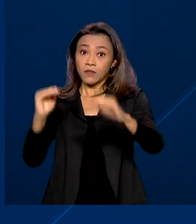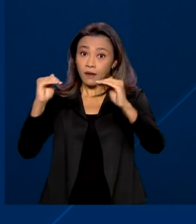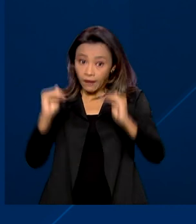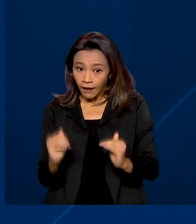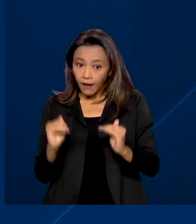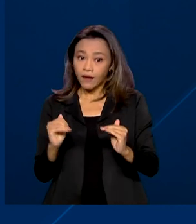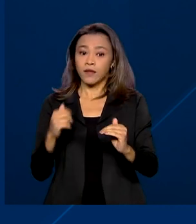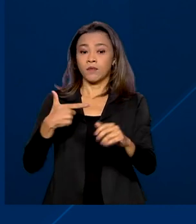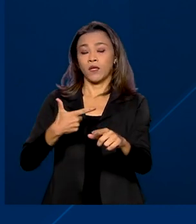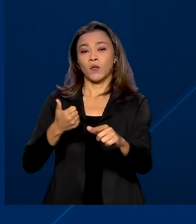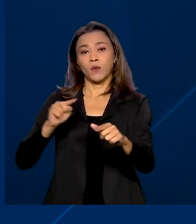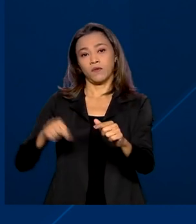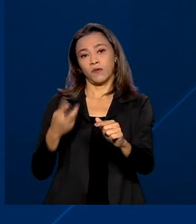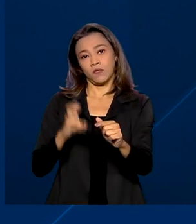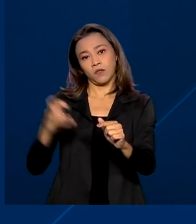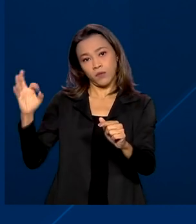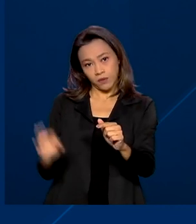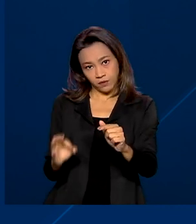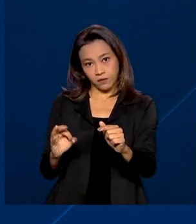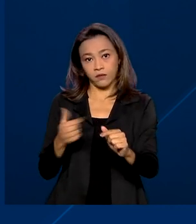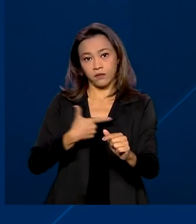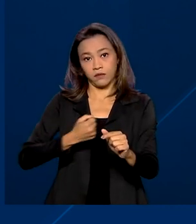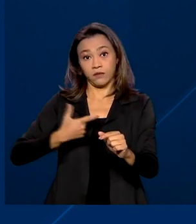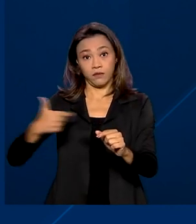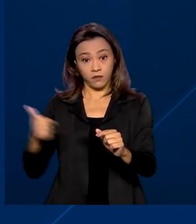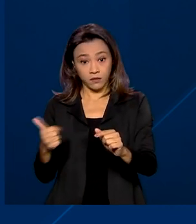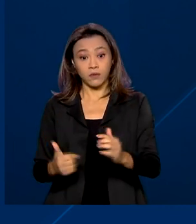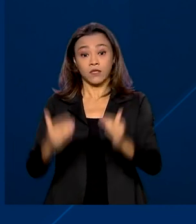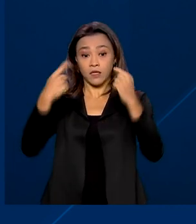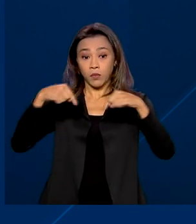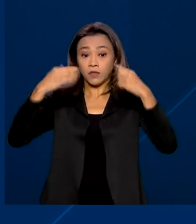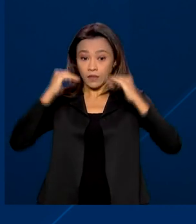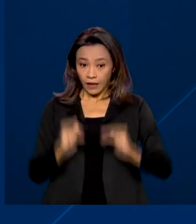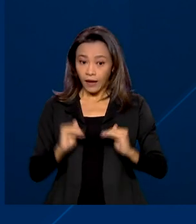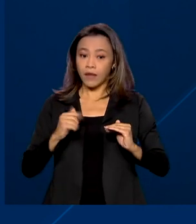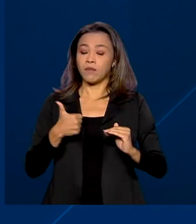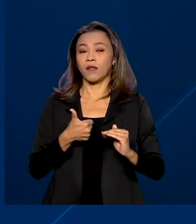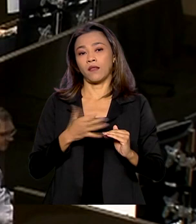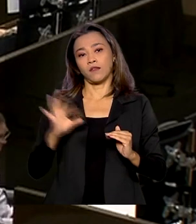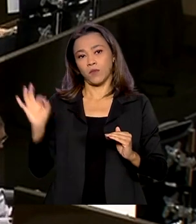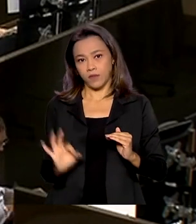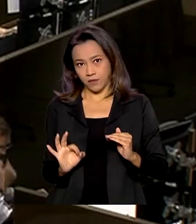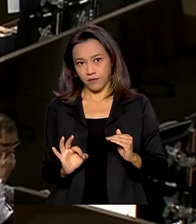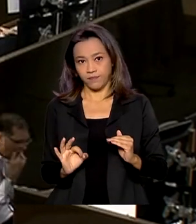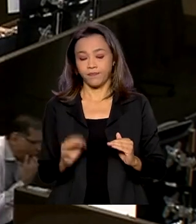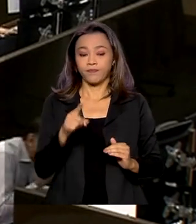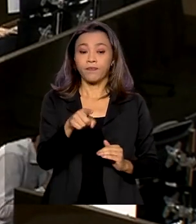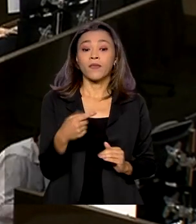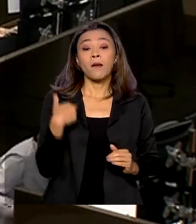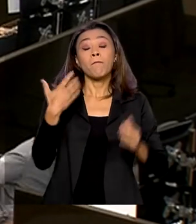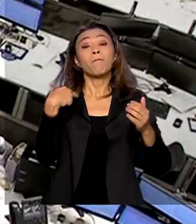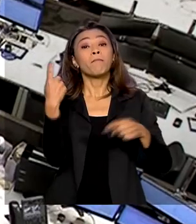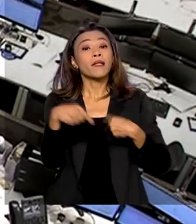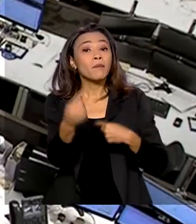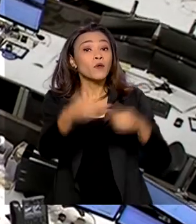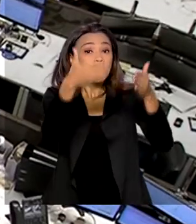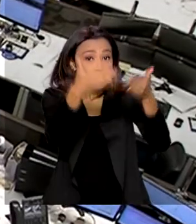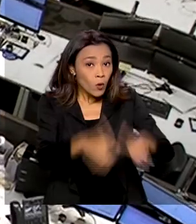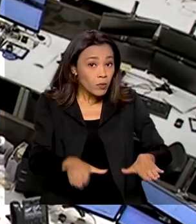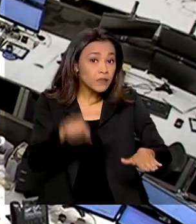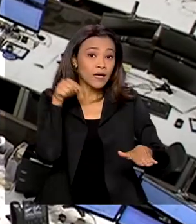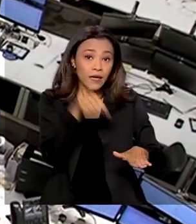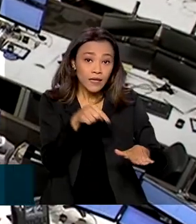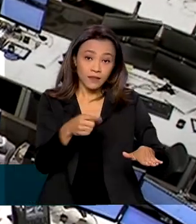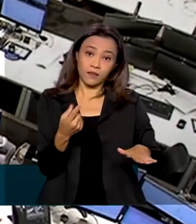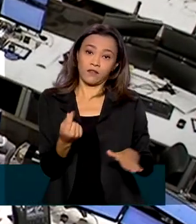12,5% em 2022 e 10% em 2023. Para compensar esses descontos nos cofres